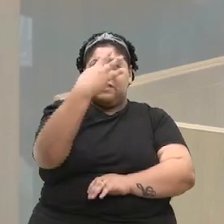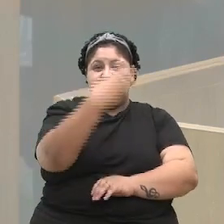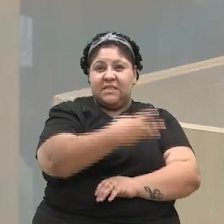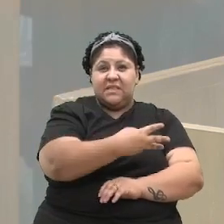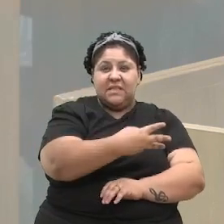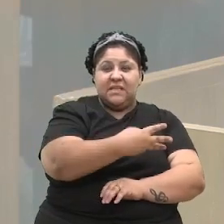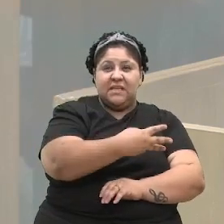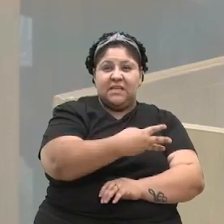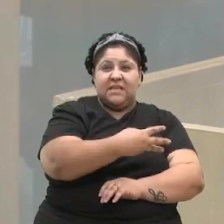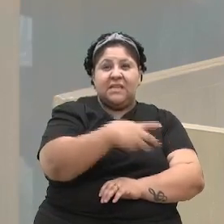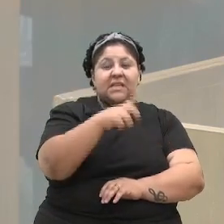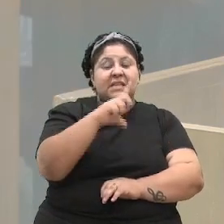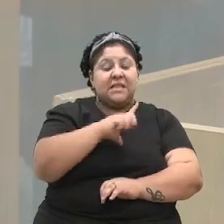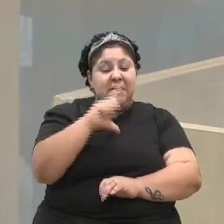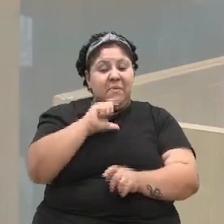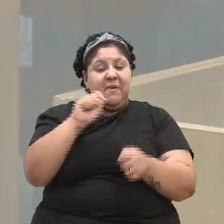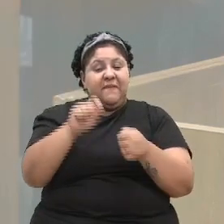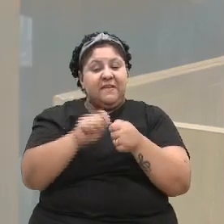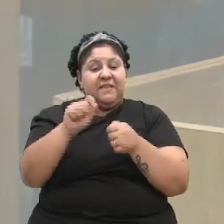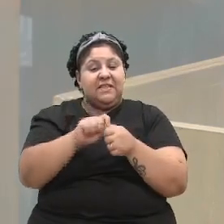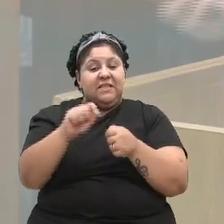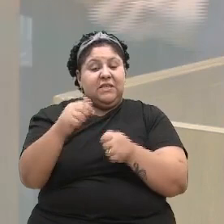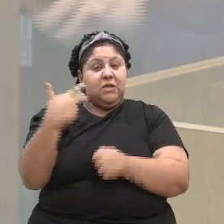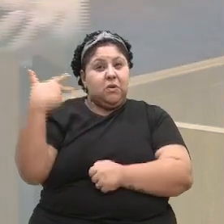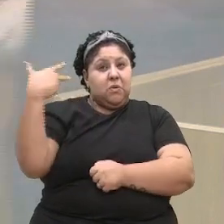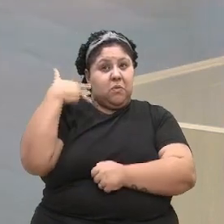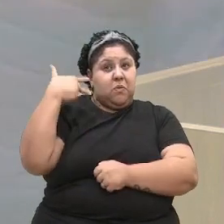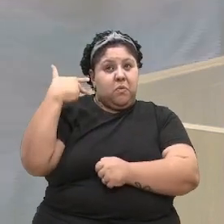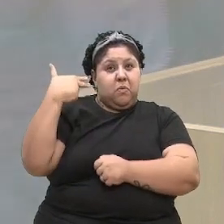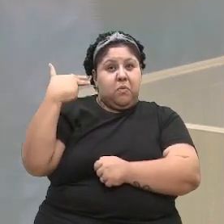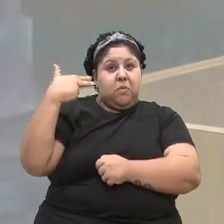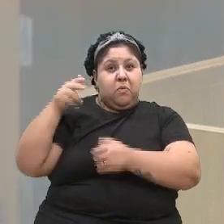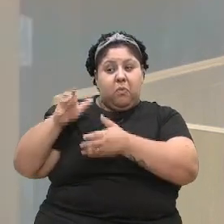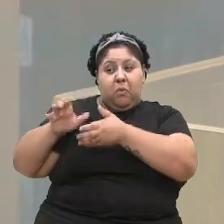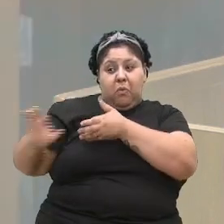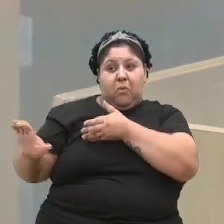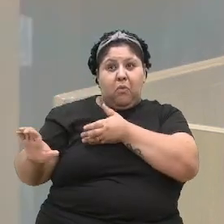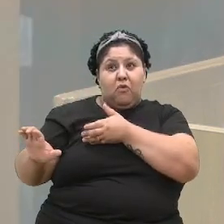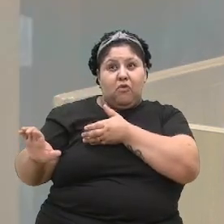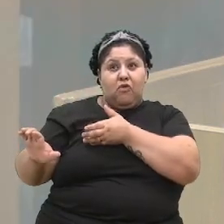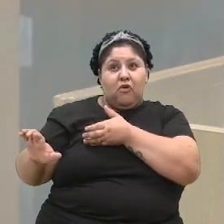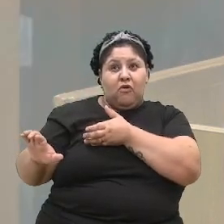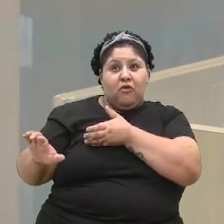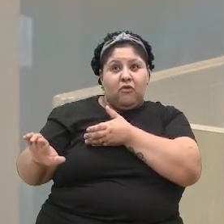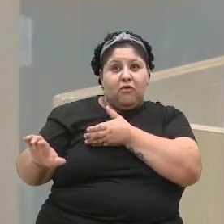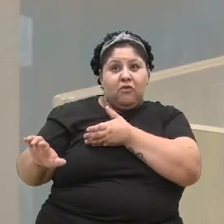agressores também cometeram homicídio contra os novos companheiros das vítimas.